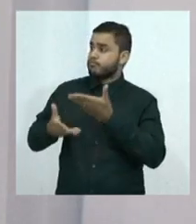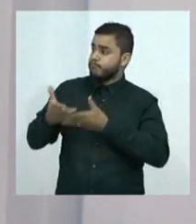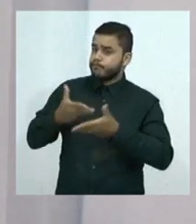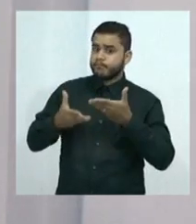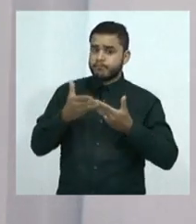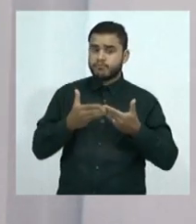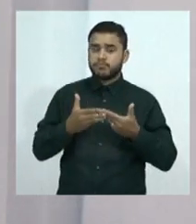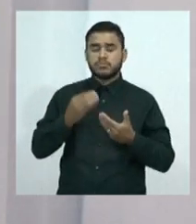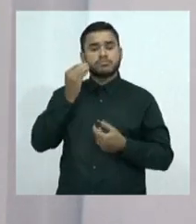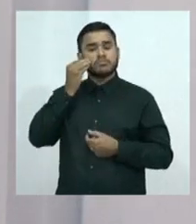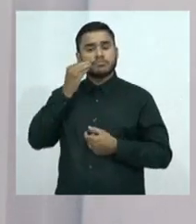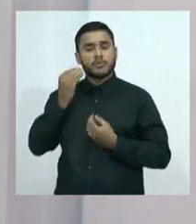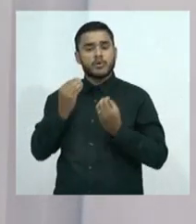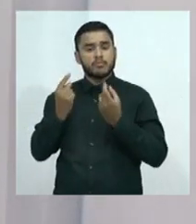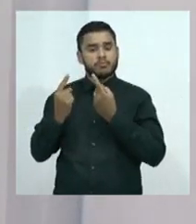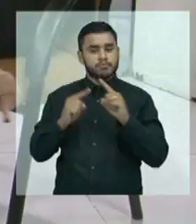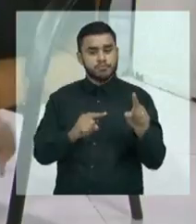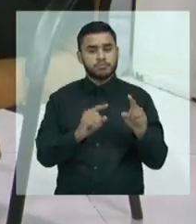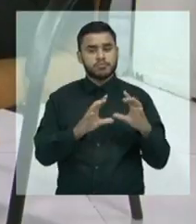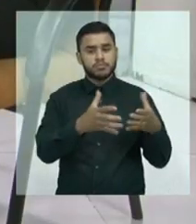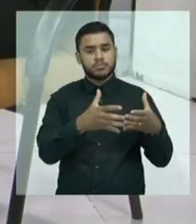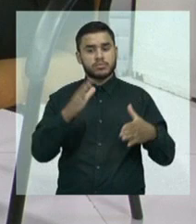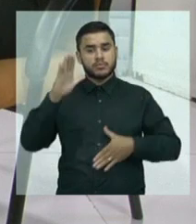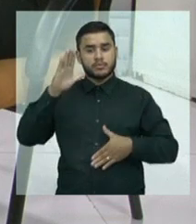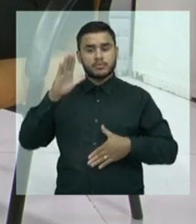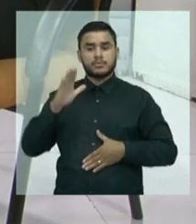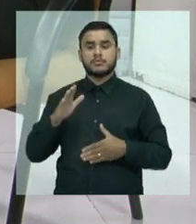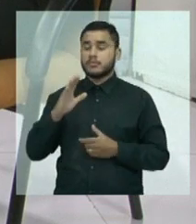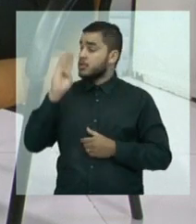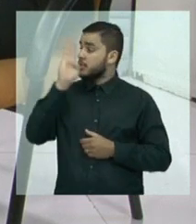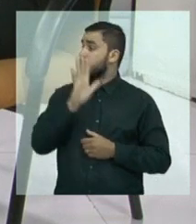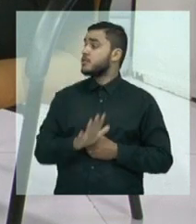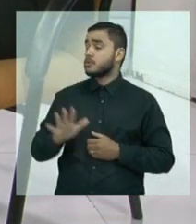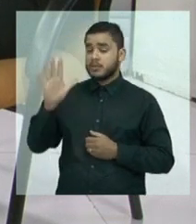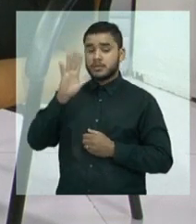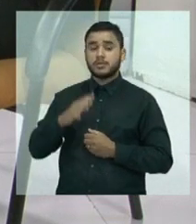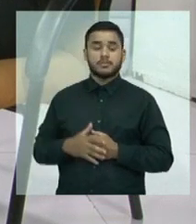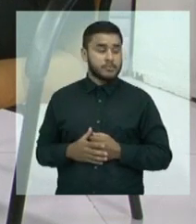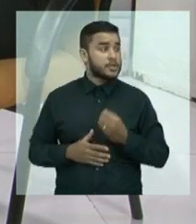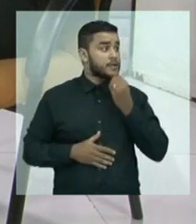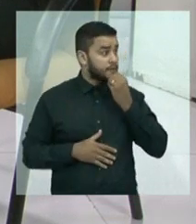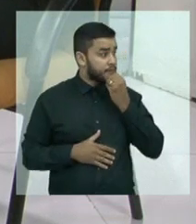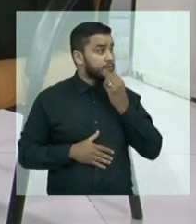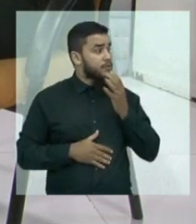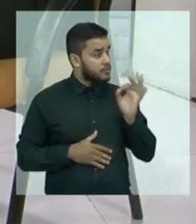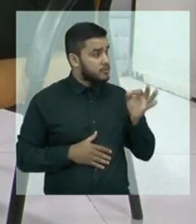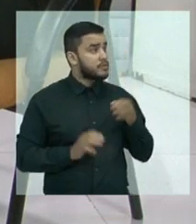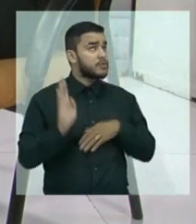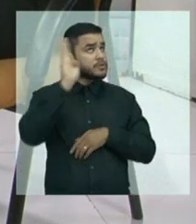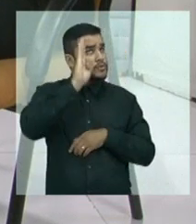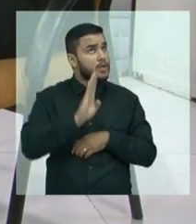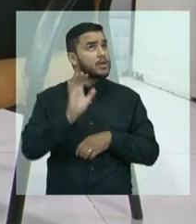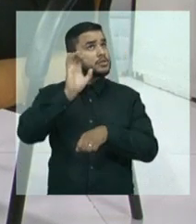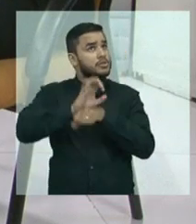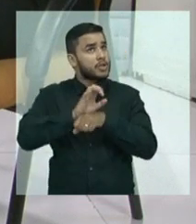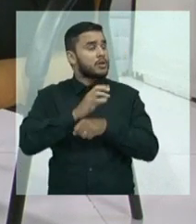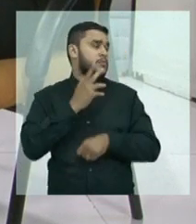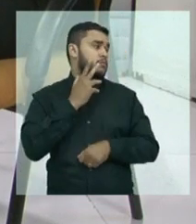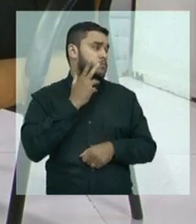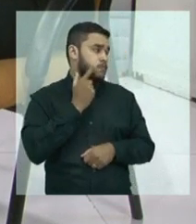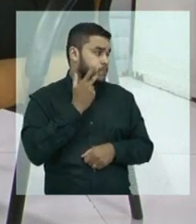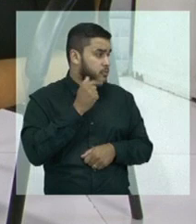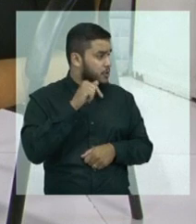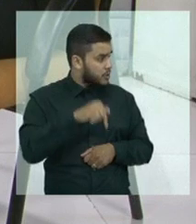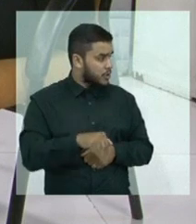né? De como enfrentar. Um enfrentamento nacional, deveria ser nacional, estadual e municipal, né? E tem também